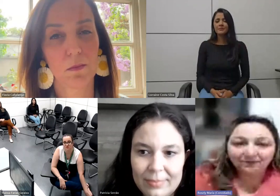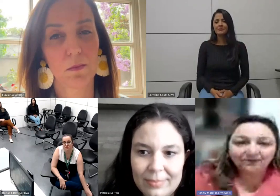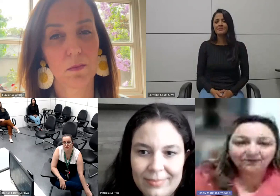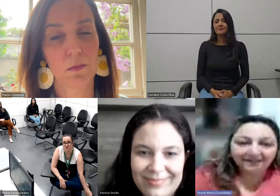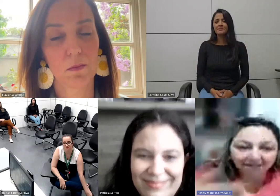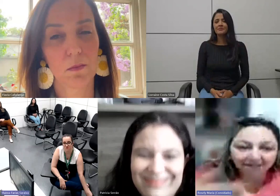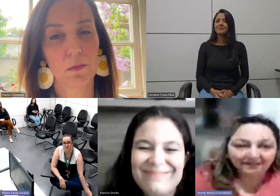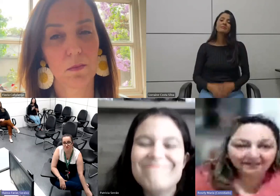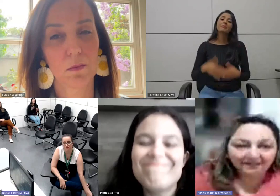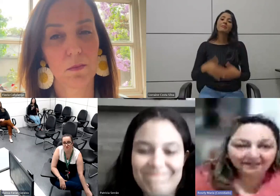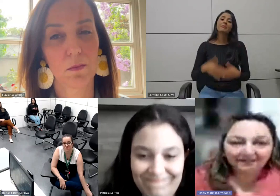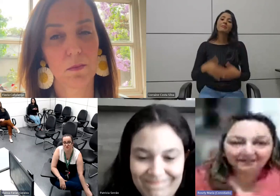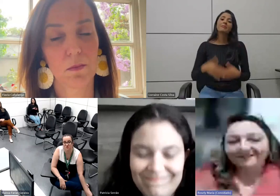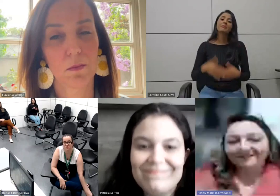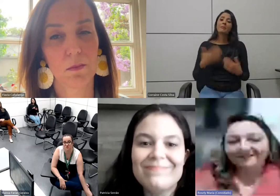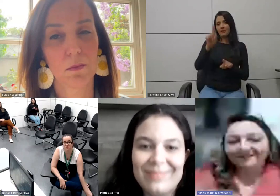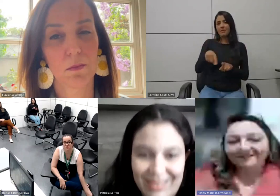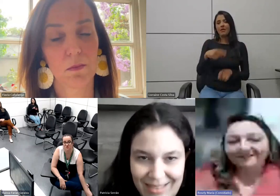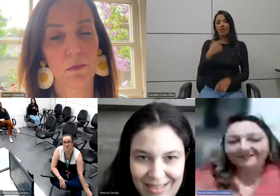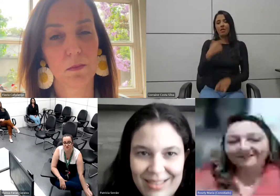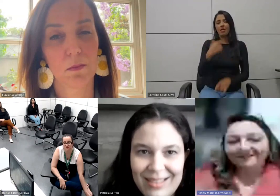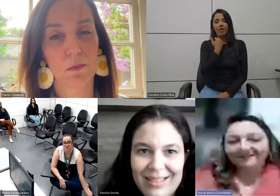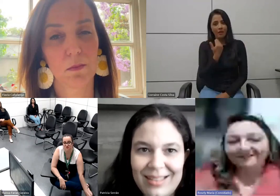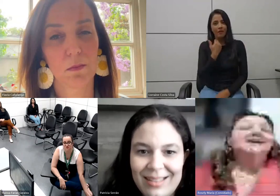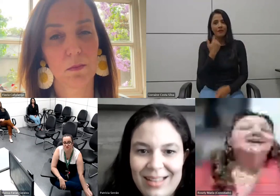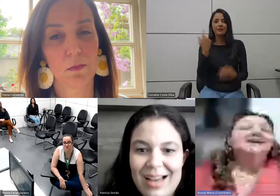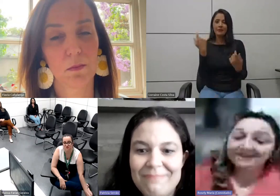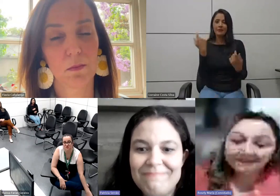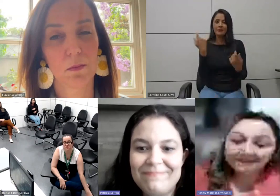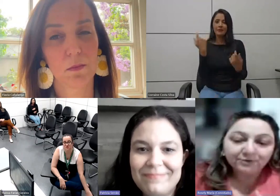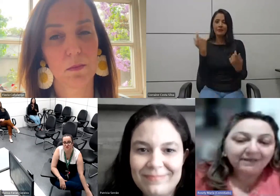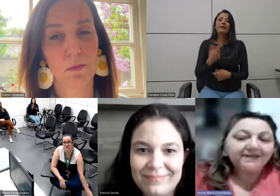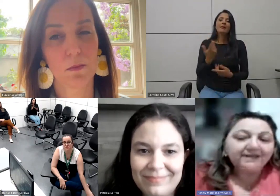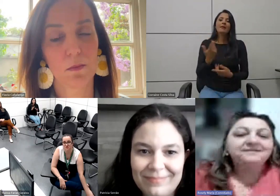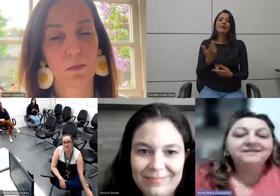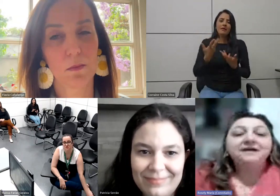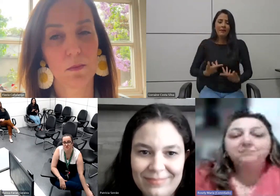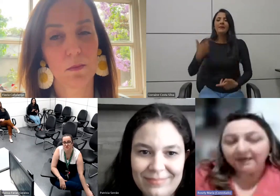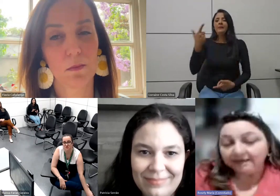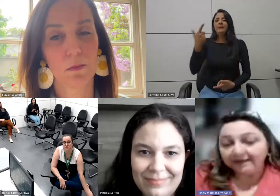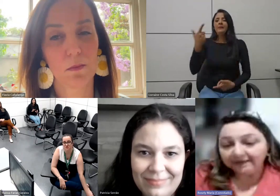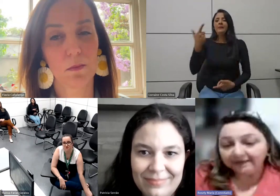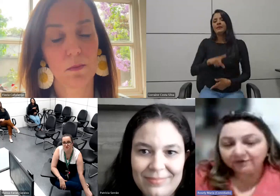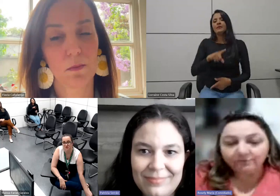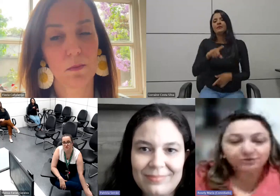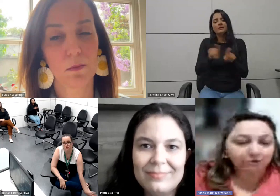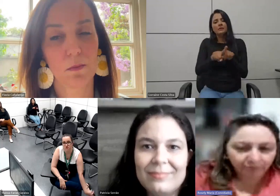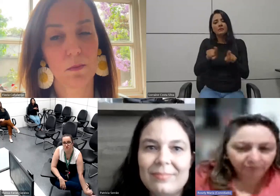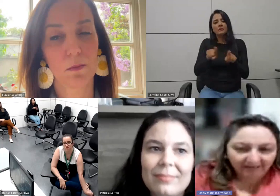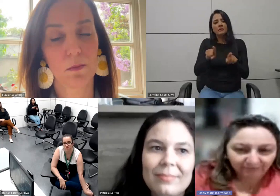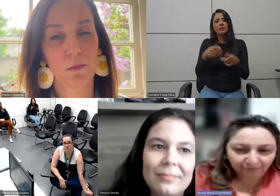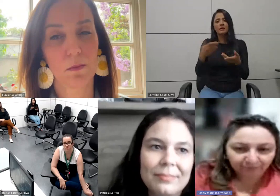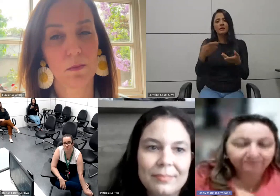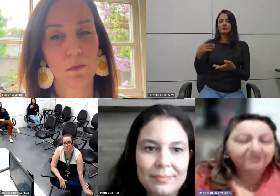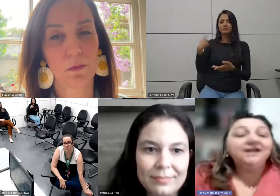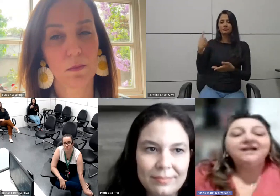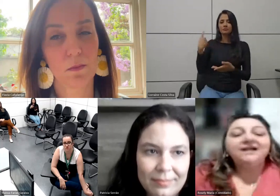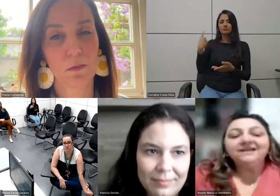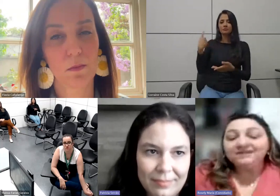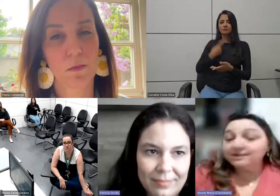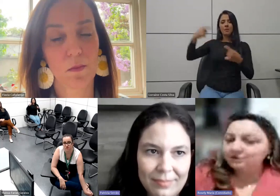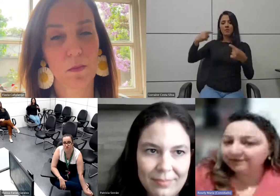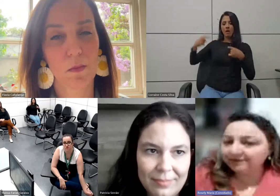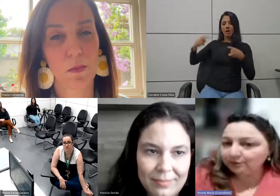Além da dor, além da fadiga, ainda tem esse cansativo. e também para os parentes, sabe, nós somos muito julgados